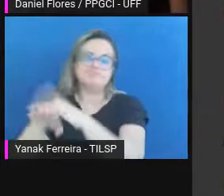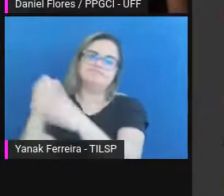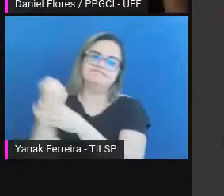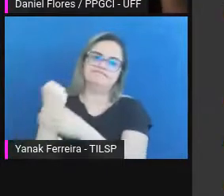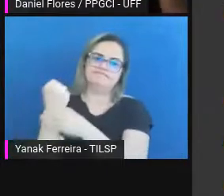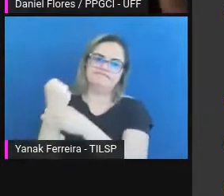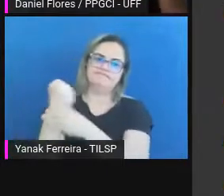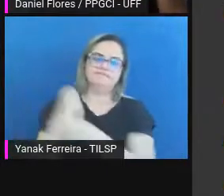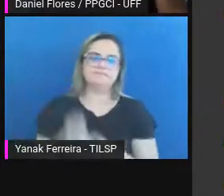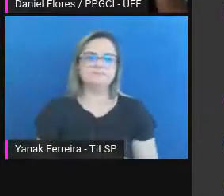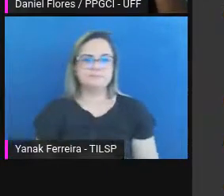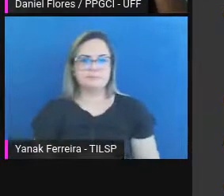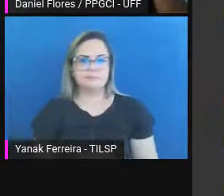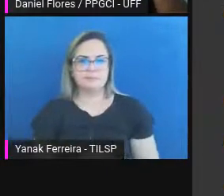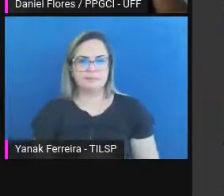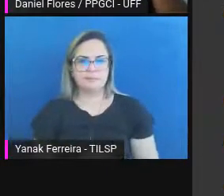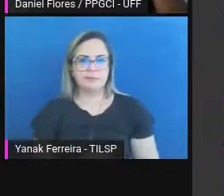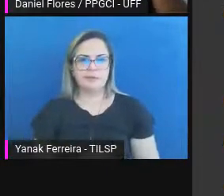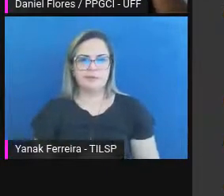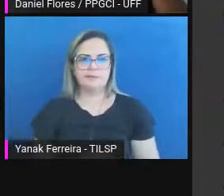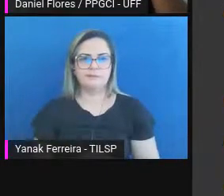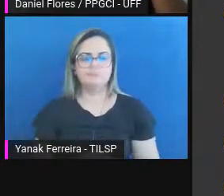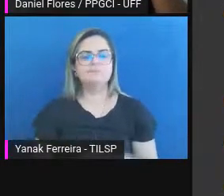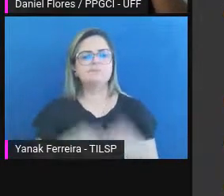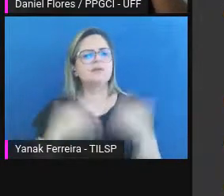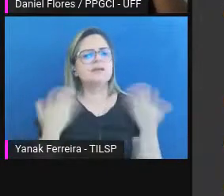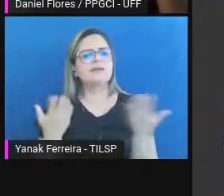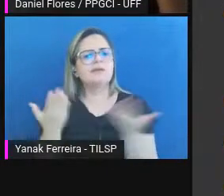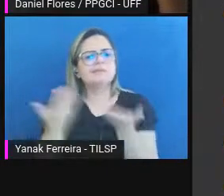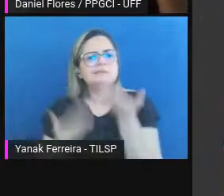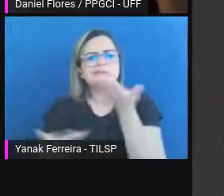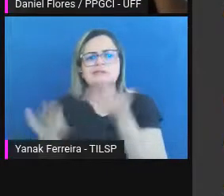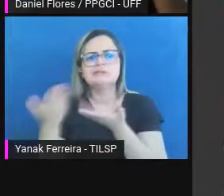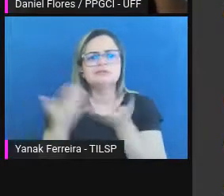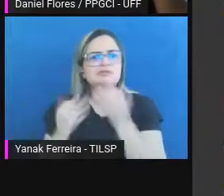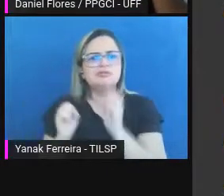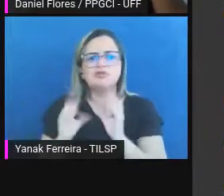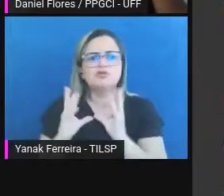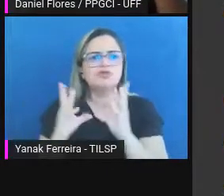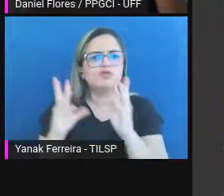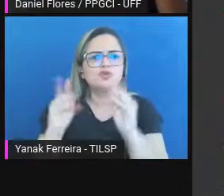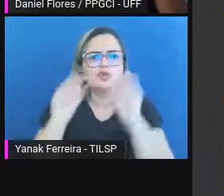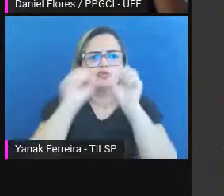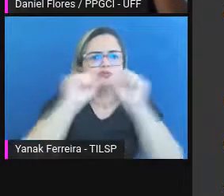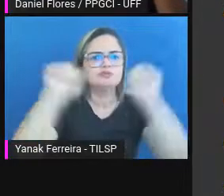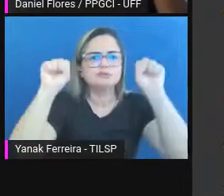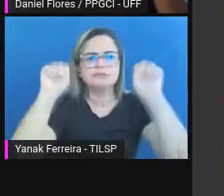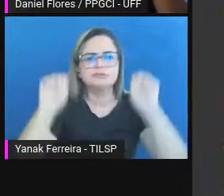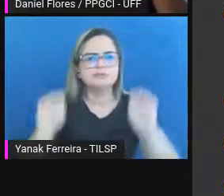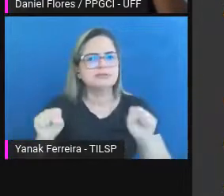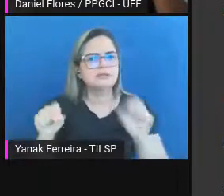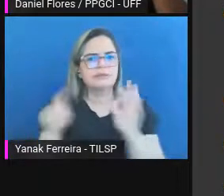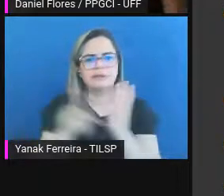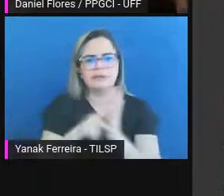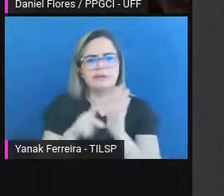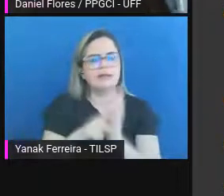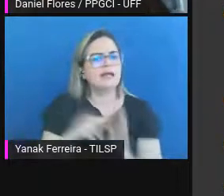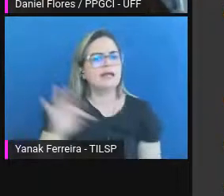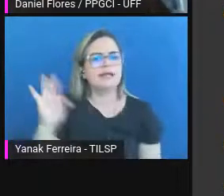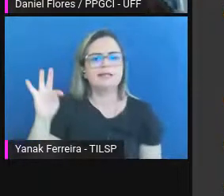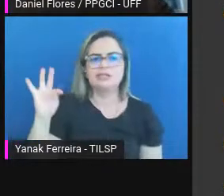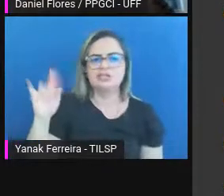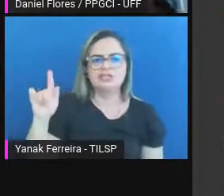Então, uma interação entre todos os sistemas da PDS, uma abordagem sistêmica da TGS de Berthalanff,